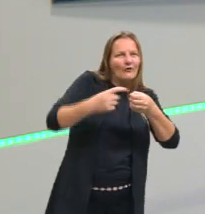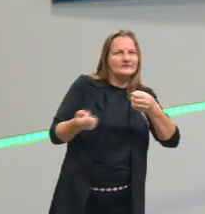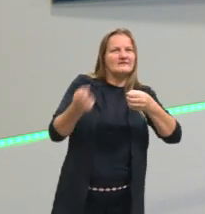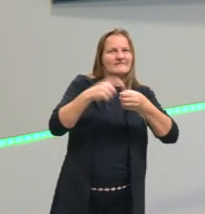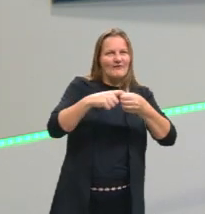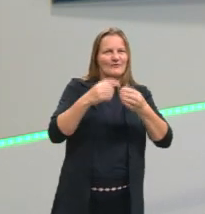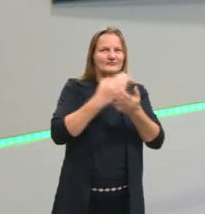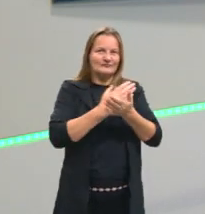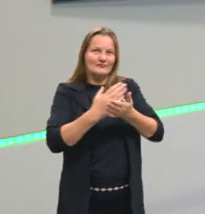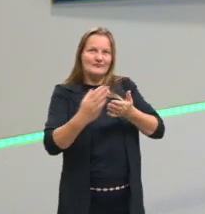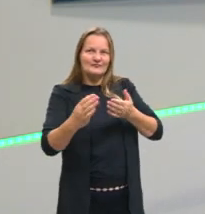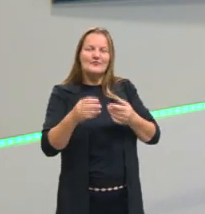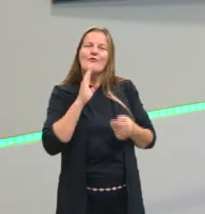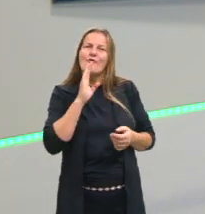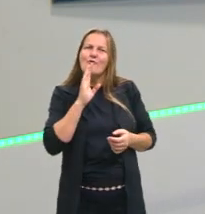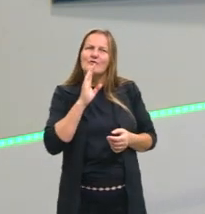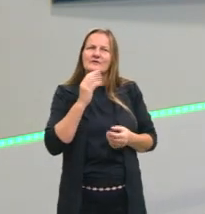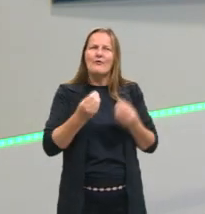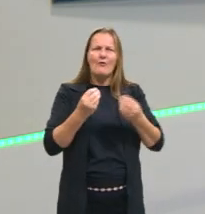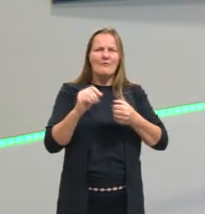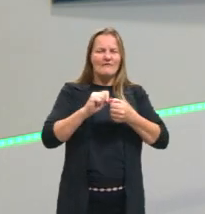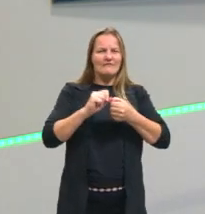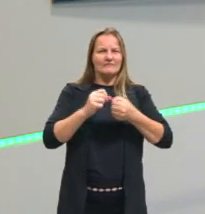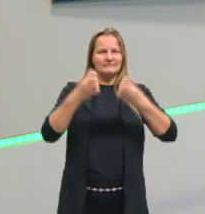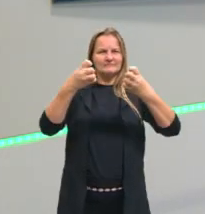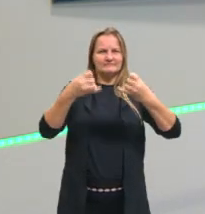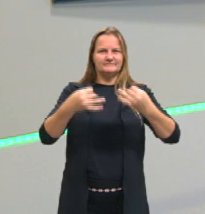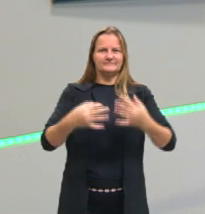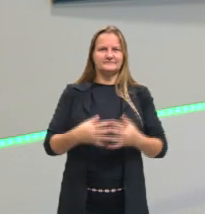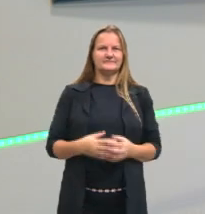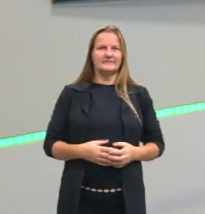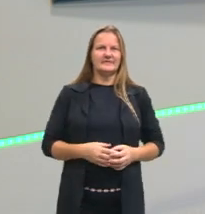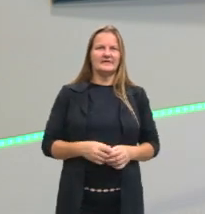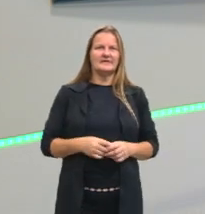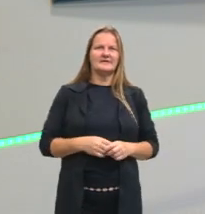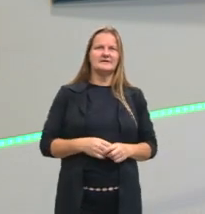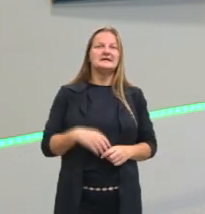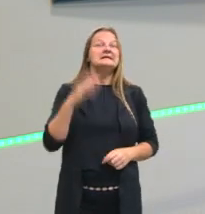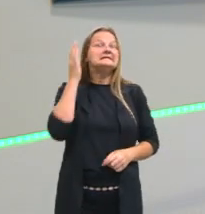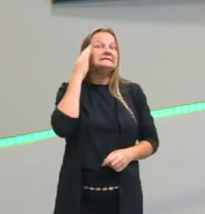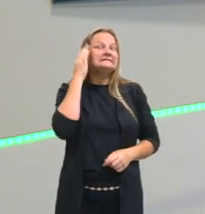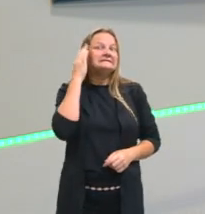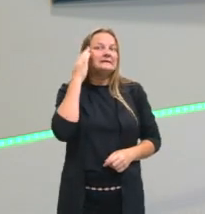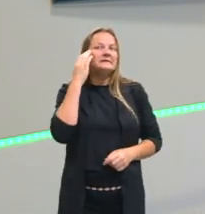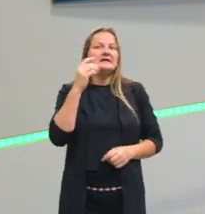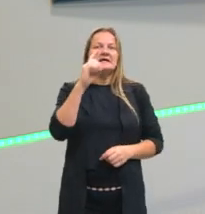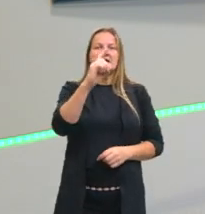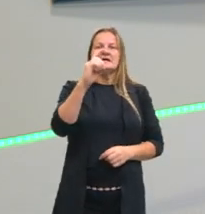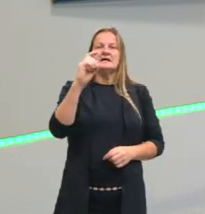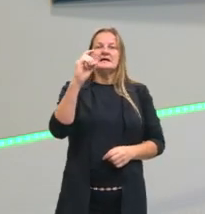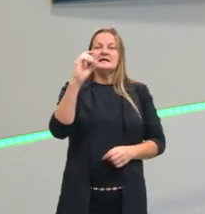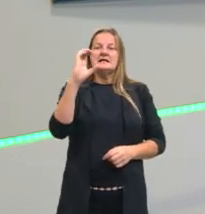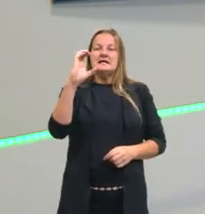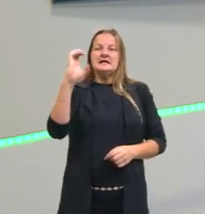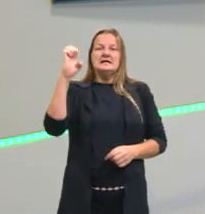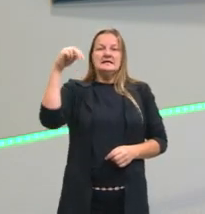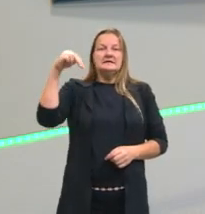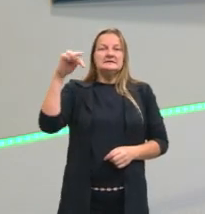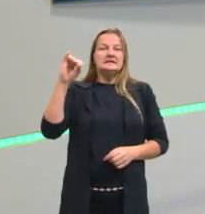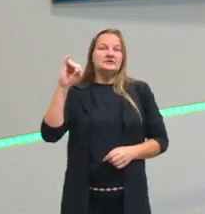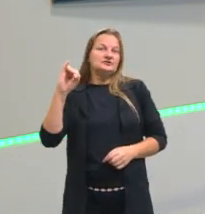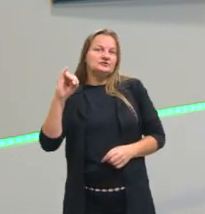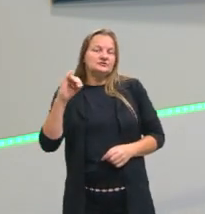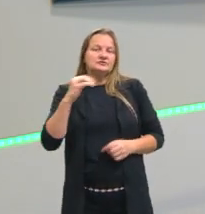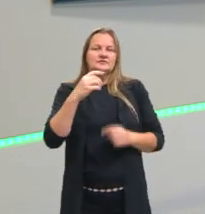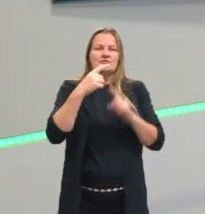de início, conhecer, saber do que a gente está falando. Essa questão de saber que o cent é vezes 10⁻²,